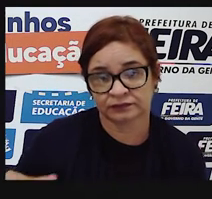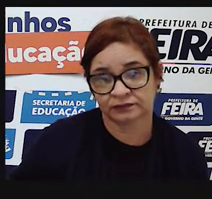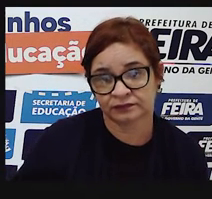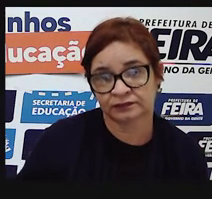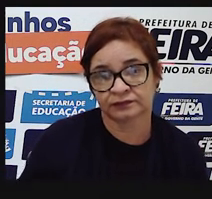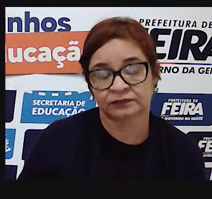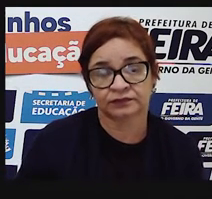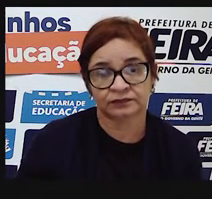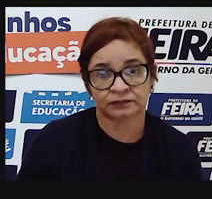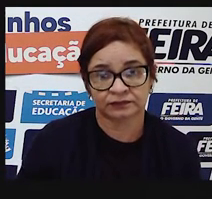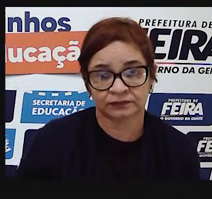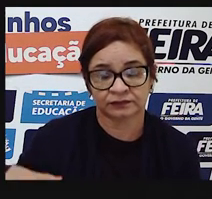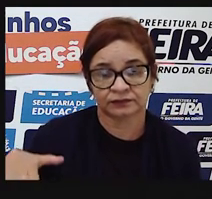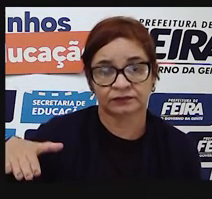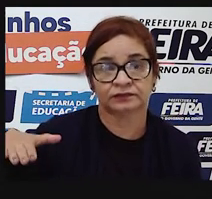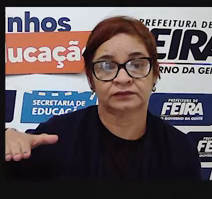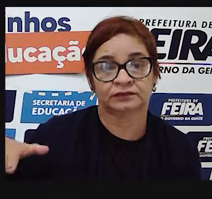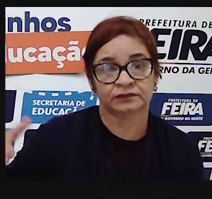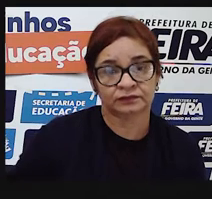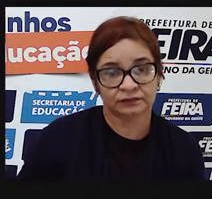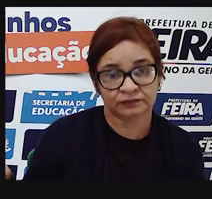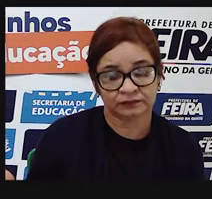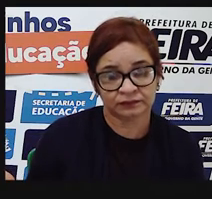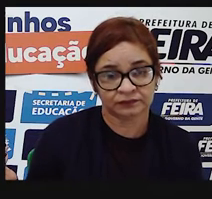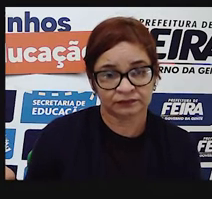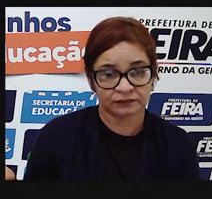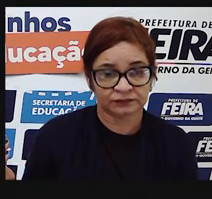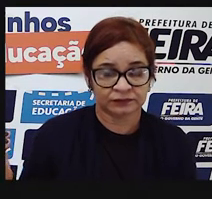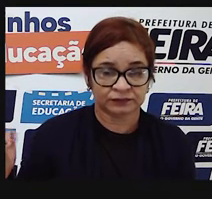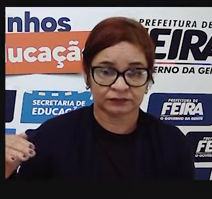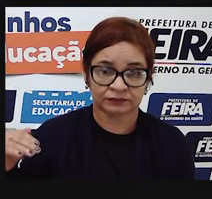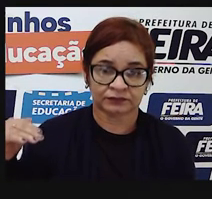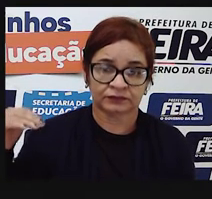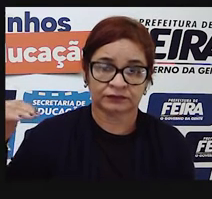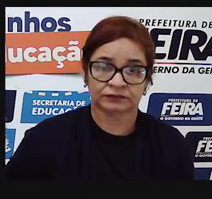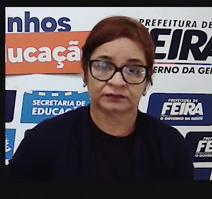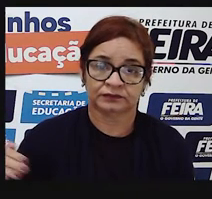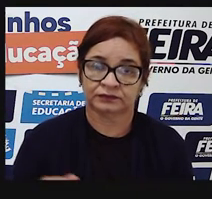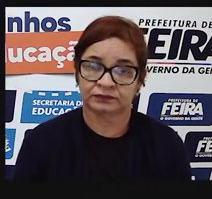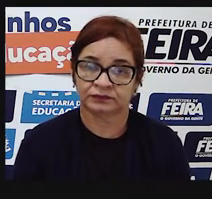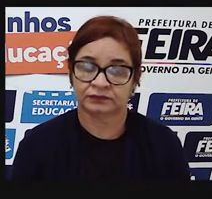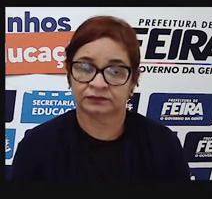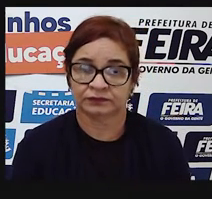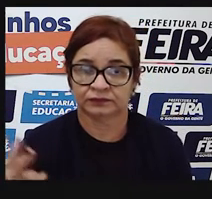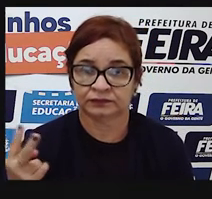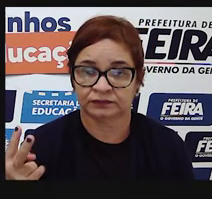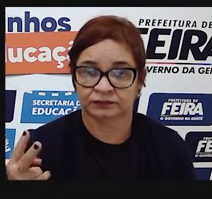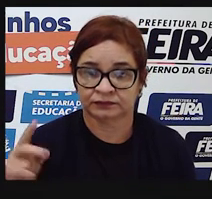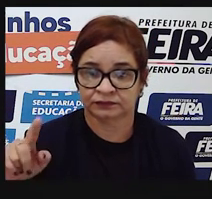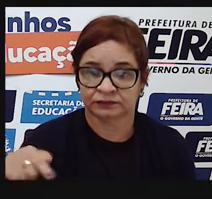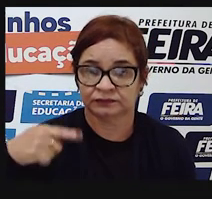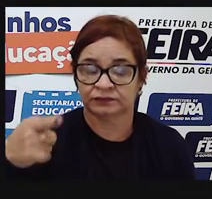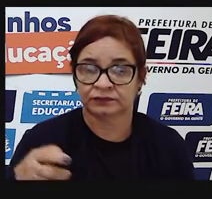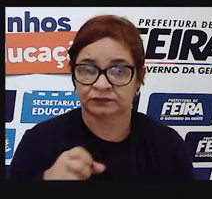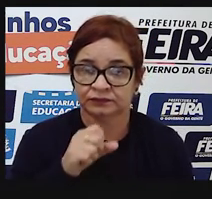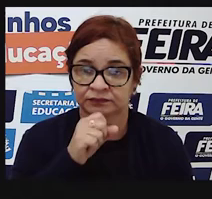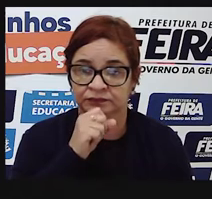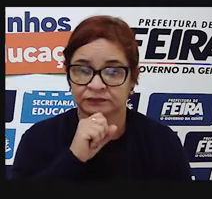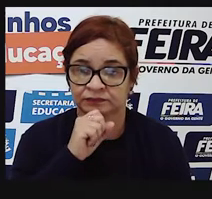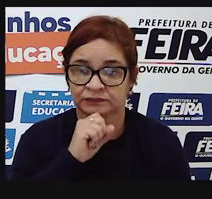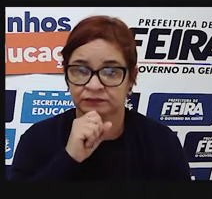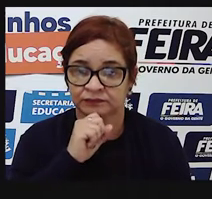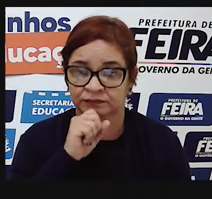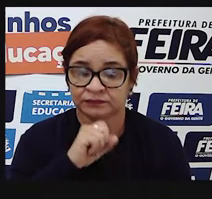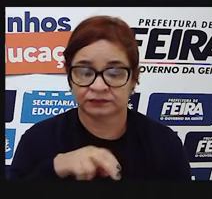uma pessoa jovem, em seguida um casal, depois uma pessoa mais idosa sentada num